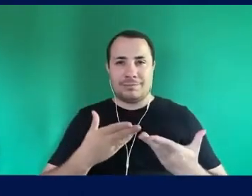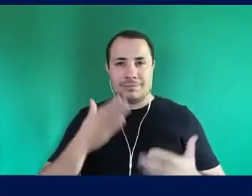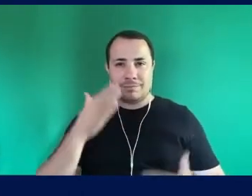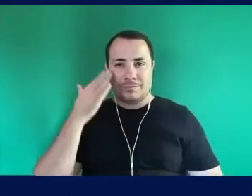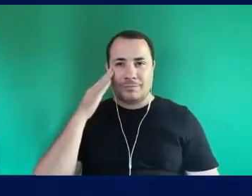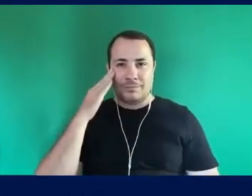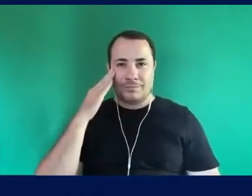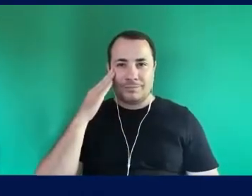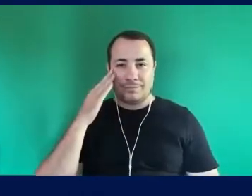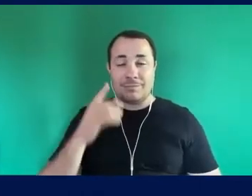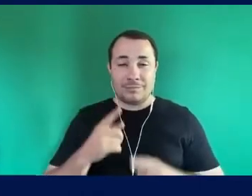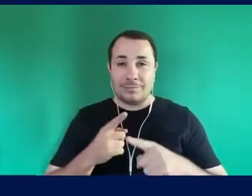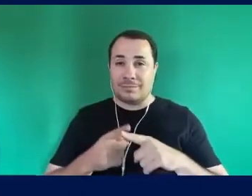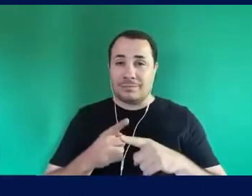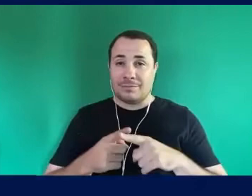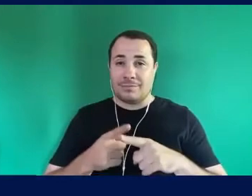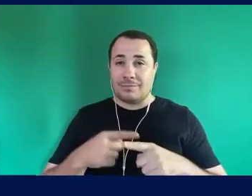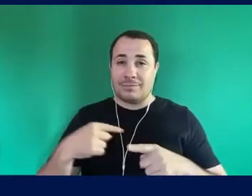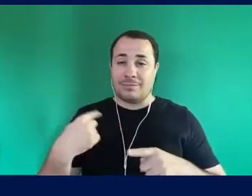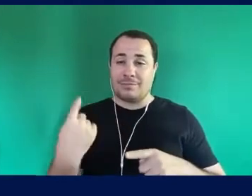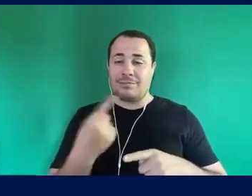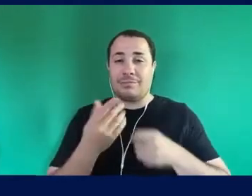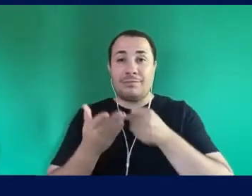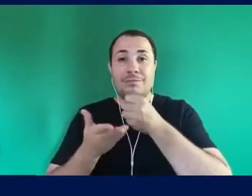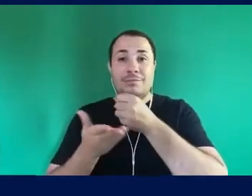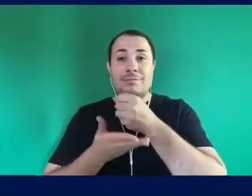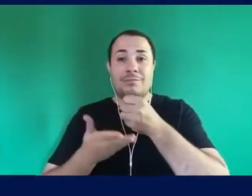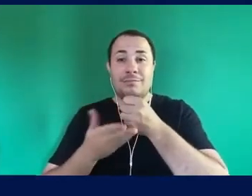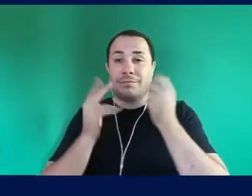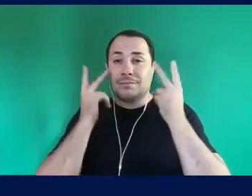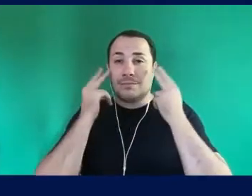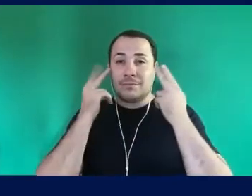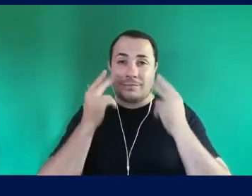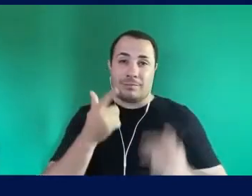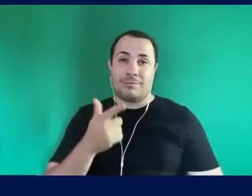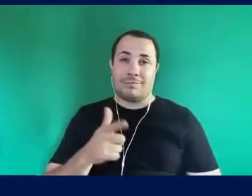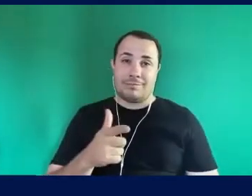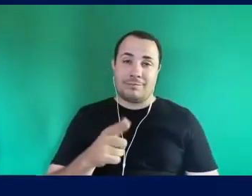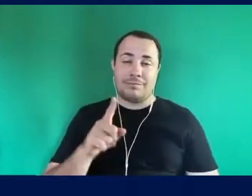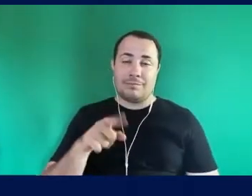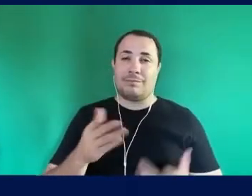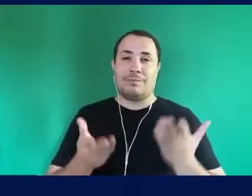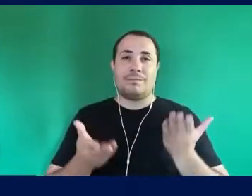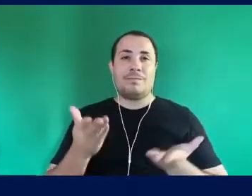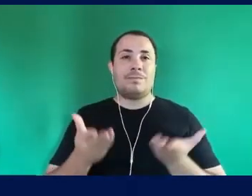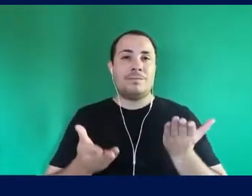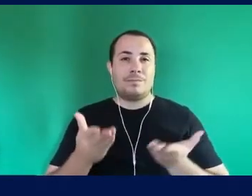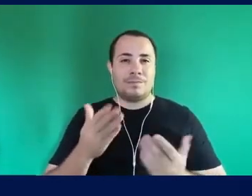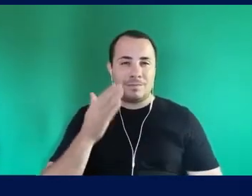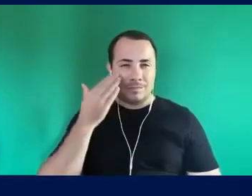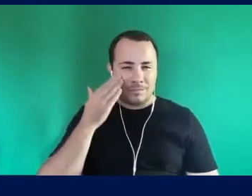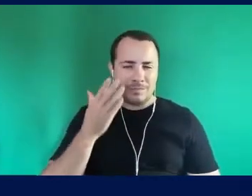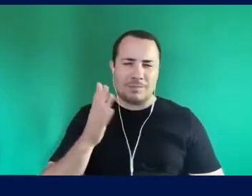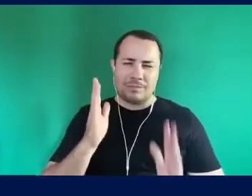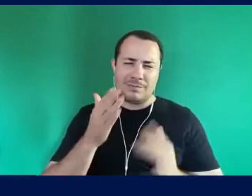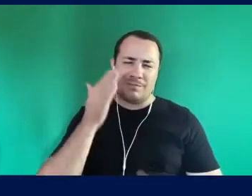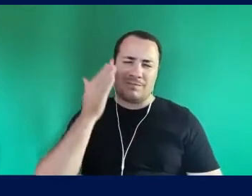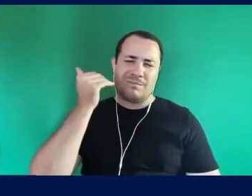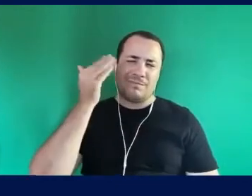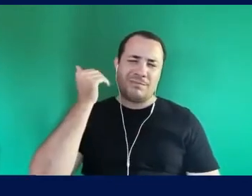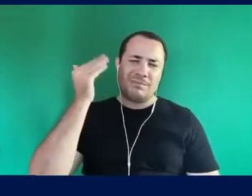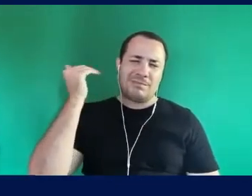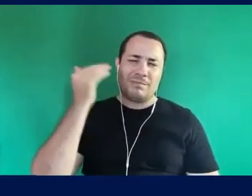não temos Mais uma base comum E isso é o equilíbrio E nós tivemos Grandes escritores Grandes escritoras